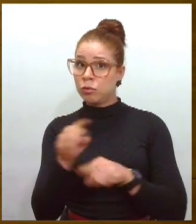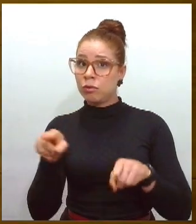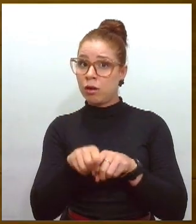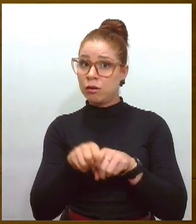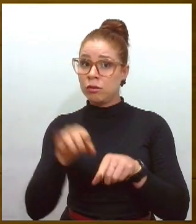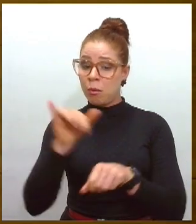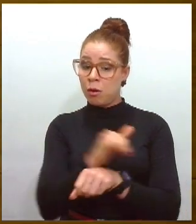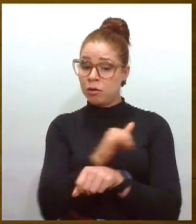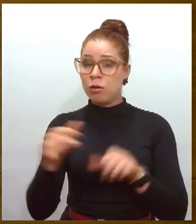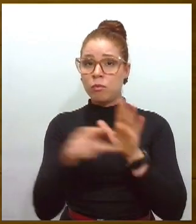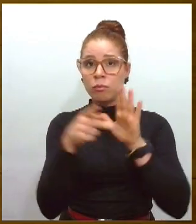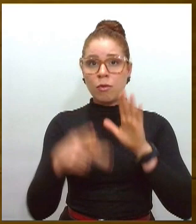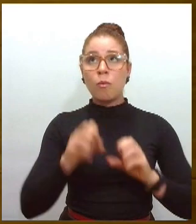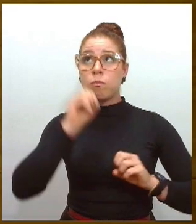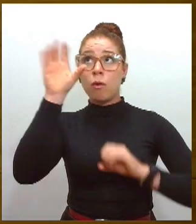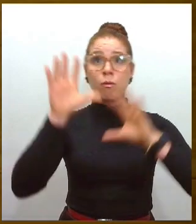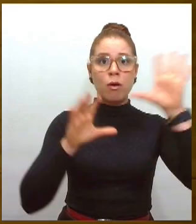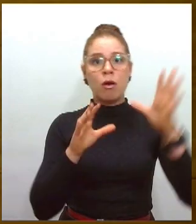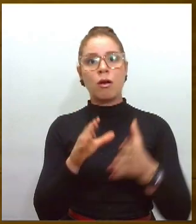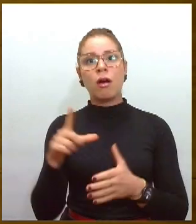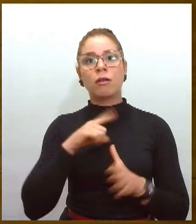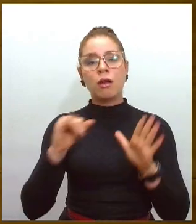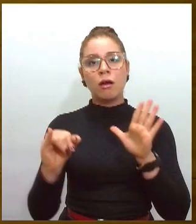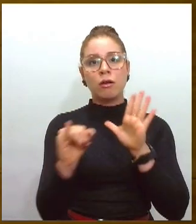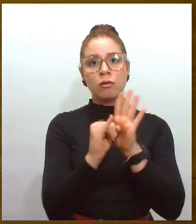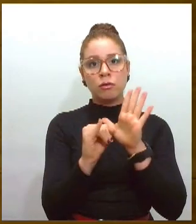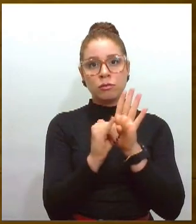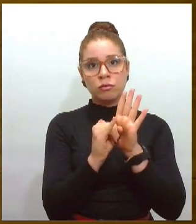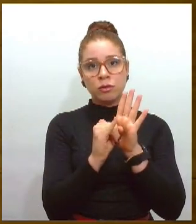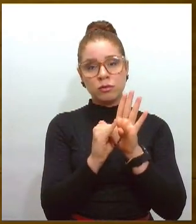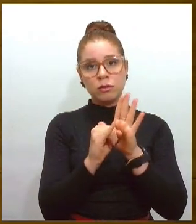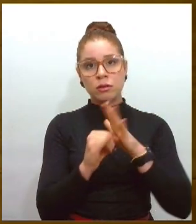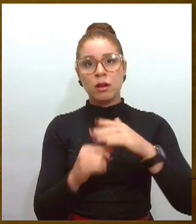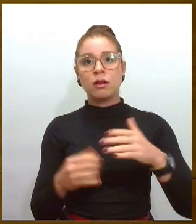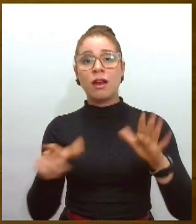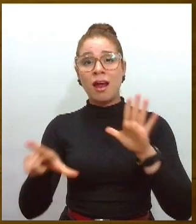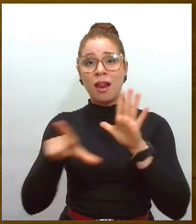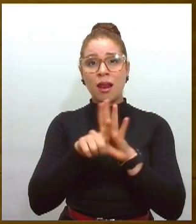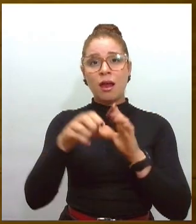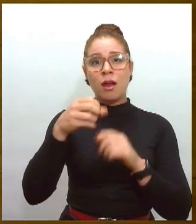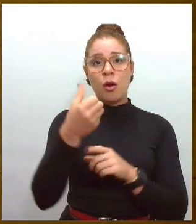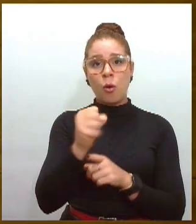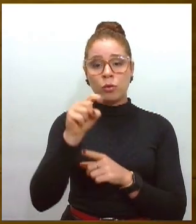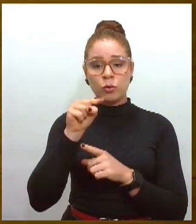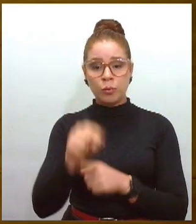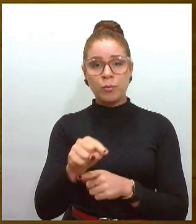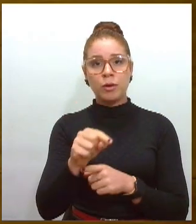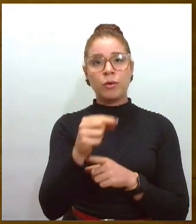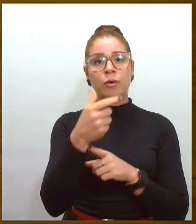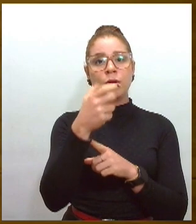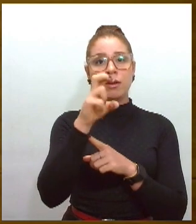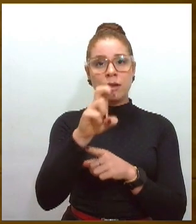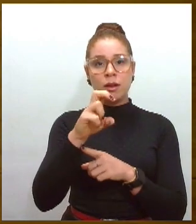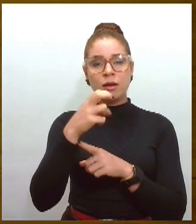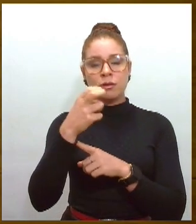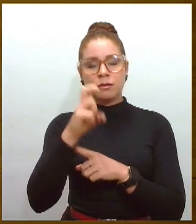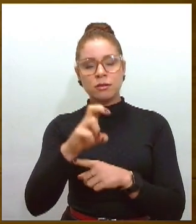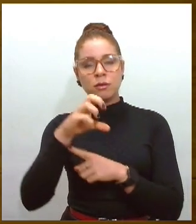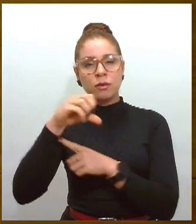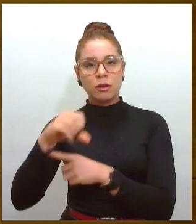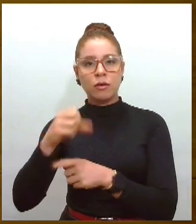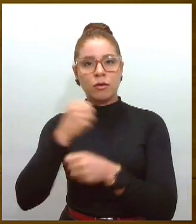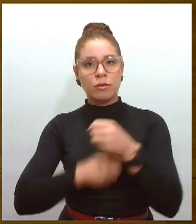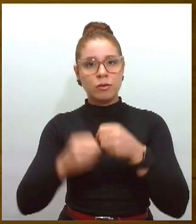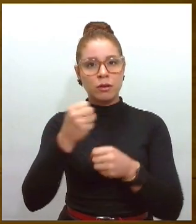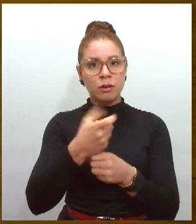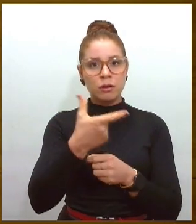Artifício é instituída pela Lei Estadual nº 8.559, de 2019. Como bom ser de pano